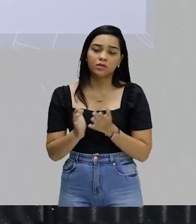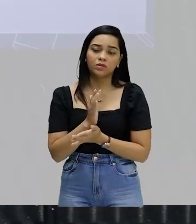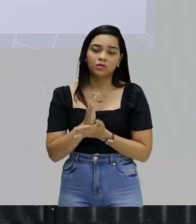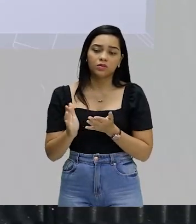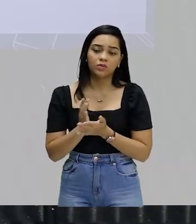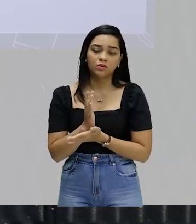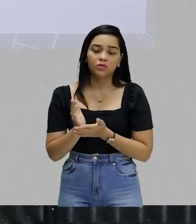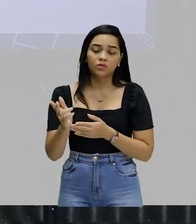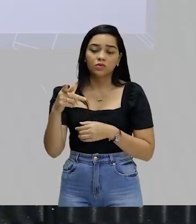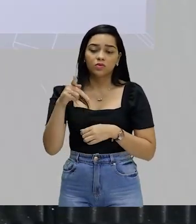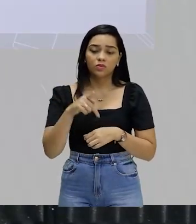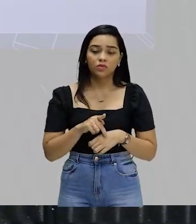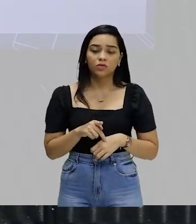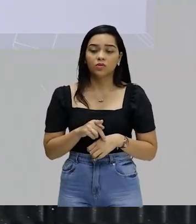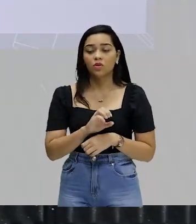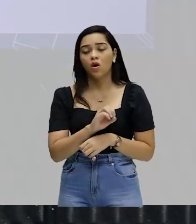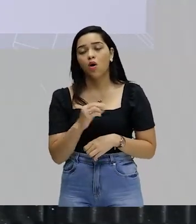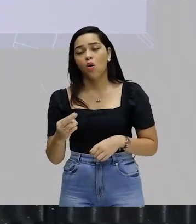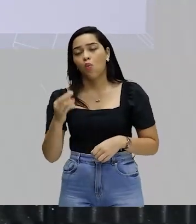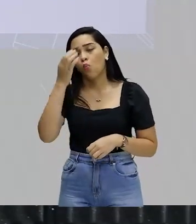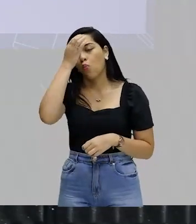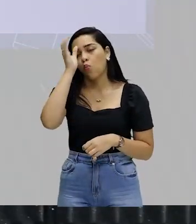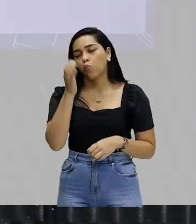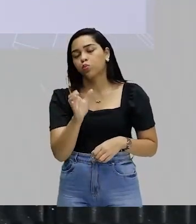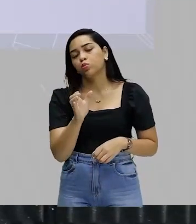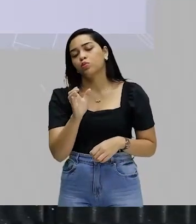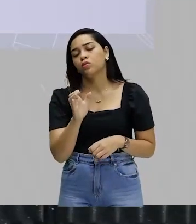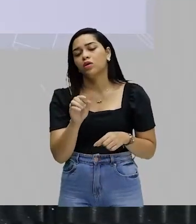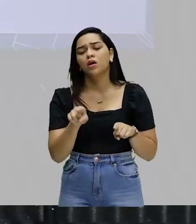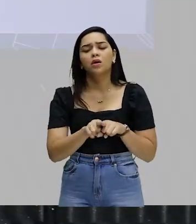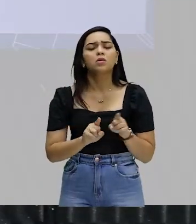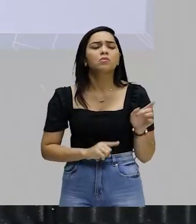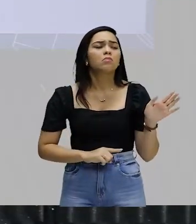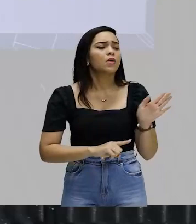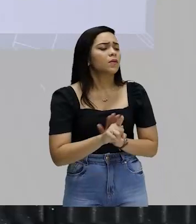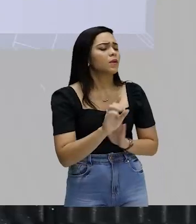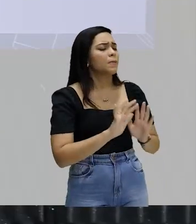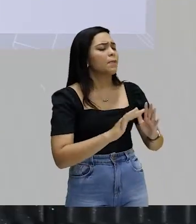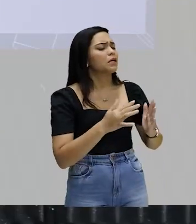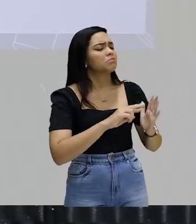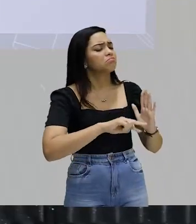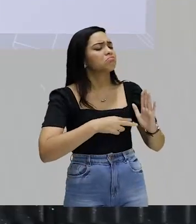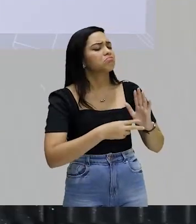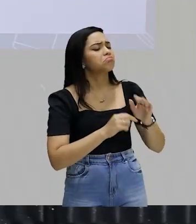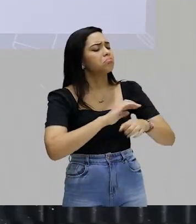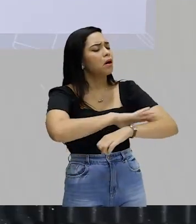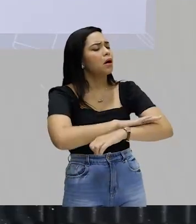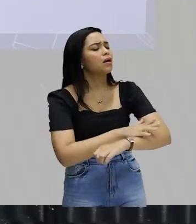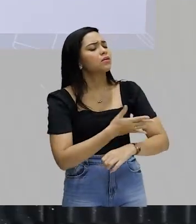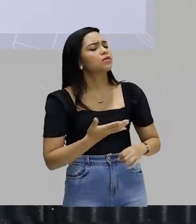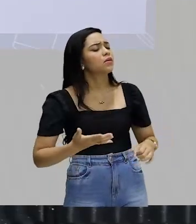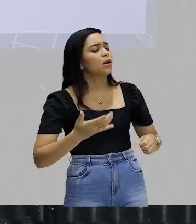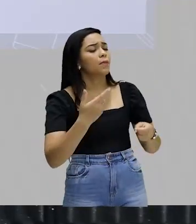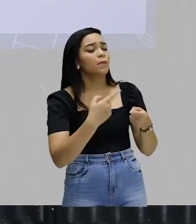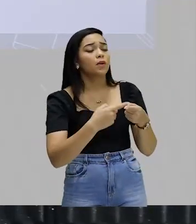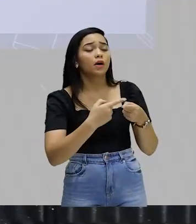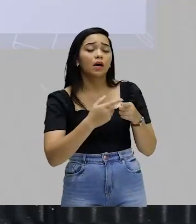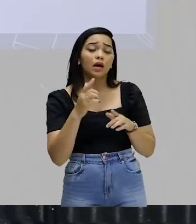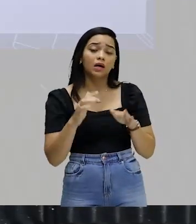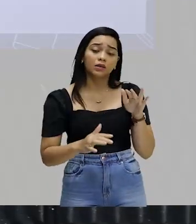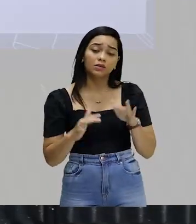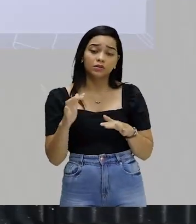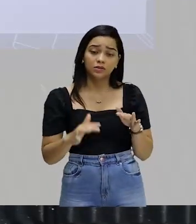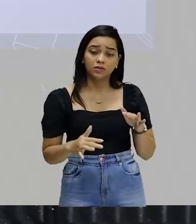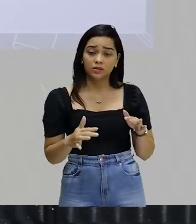frente a determinadas nacionalidades ou culturas aí você pergunta professor mas o que isso tem a ver com racismo é porque muitas vezes